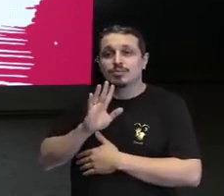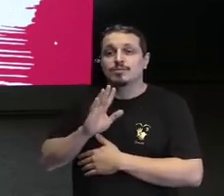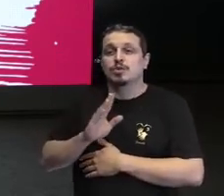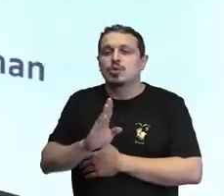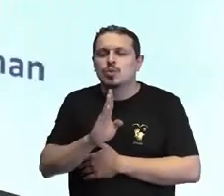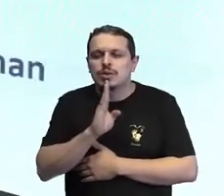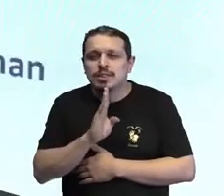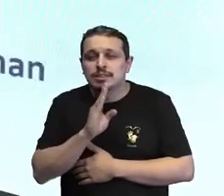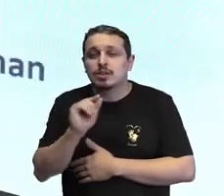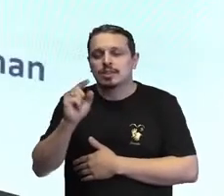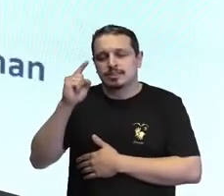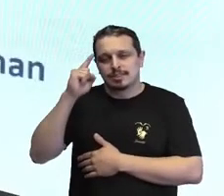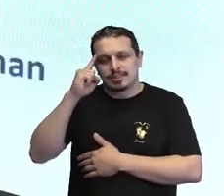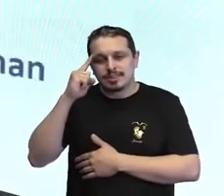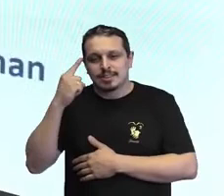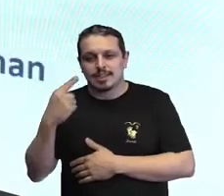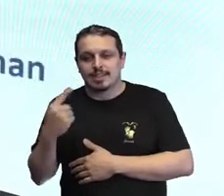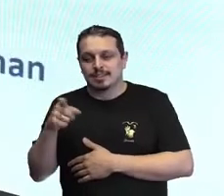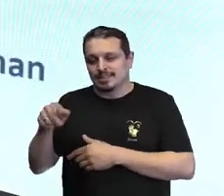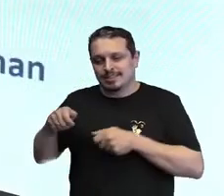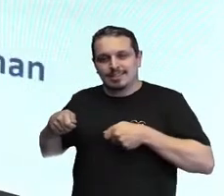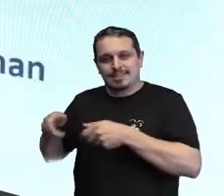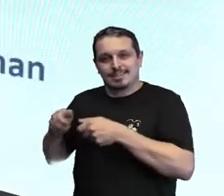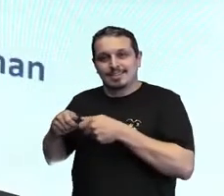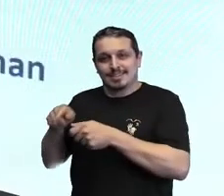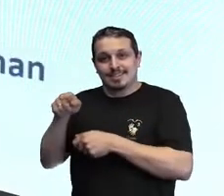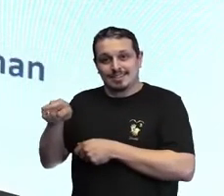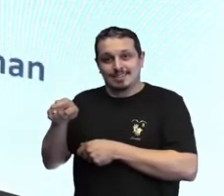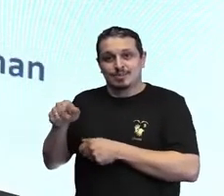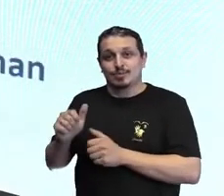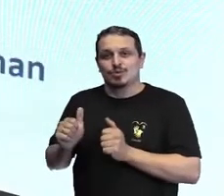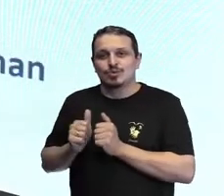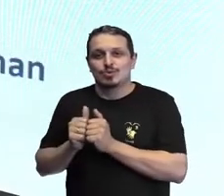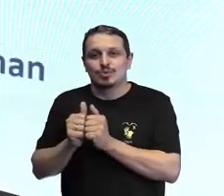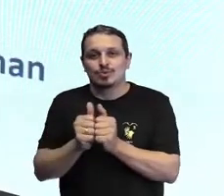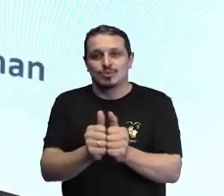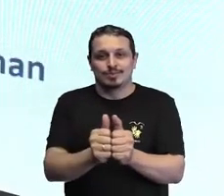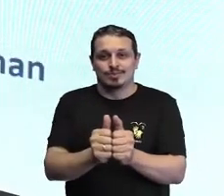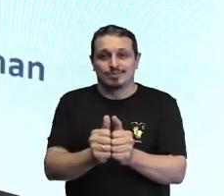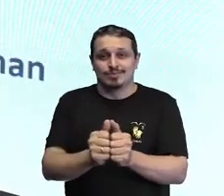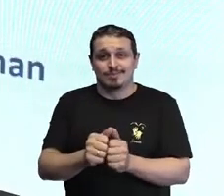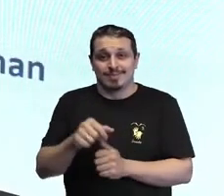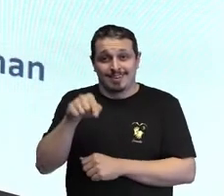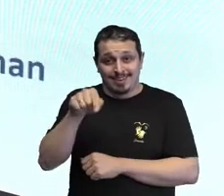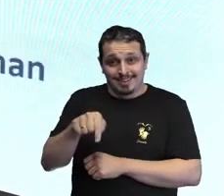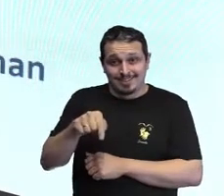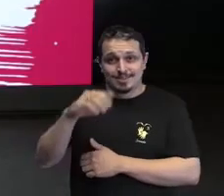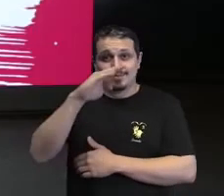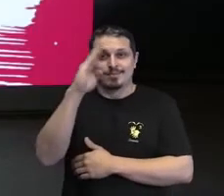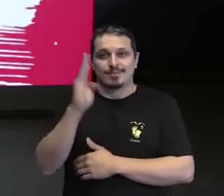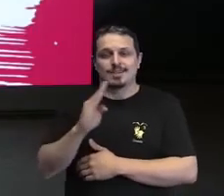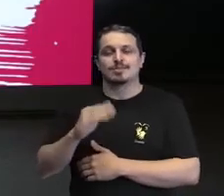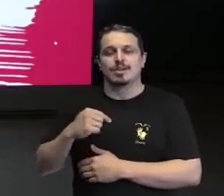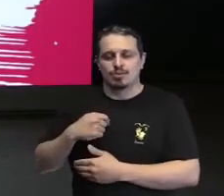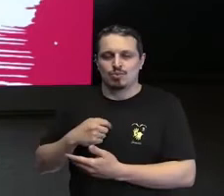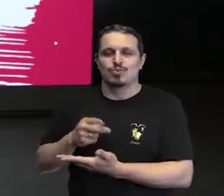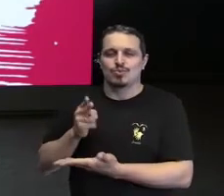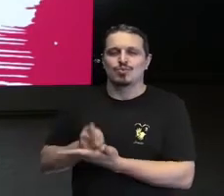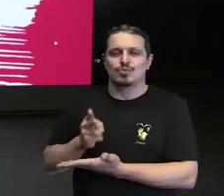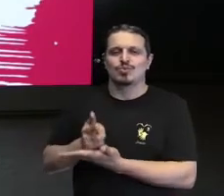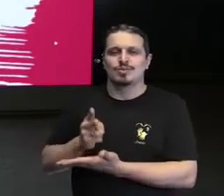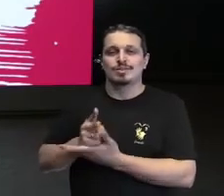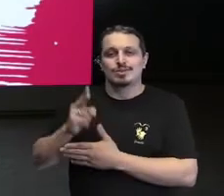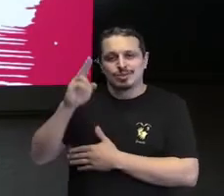reabilitação super legal que a gente tem aqui no Brasil. E aí, falei, vou continuar. Vou seguir os meus sonhos.